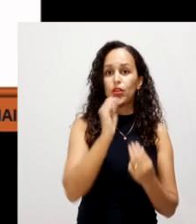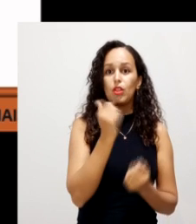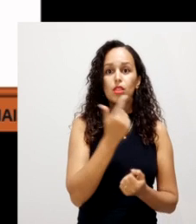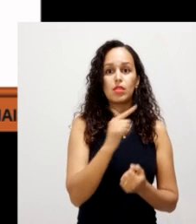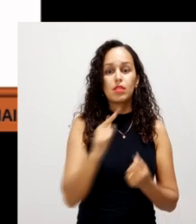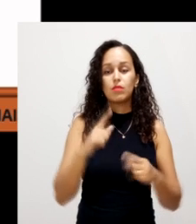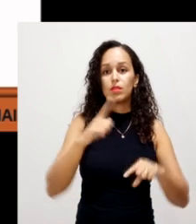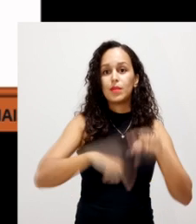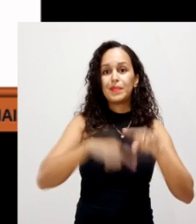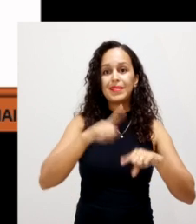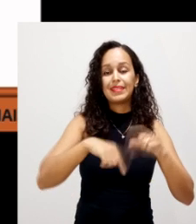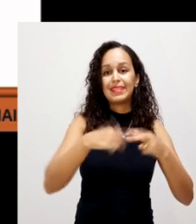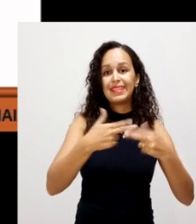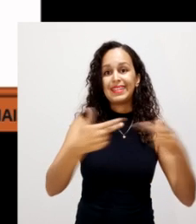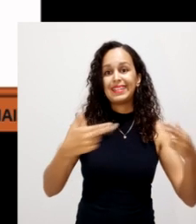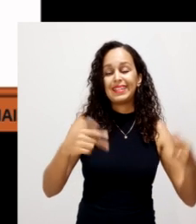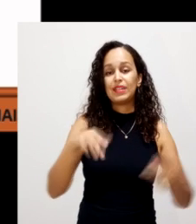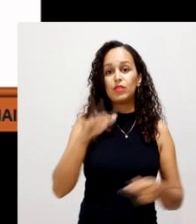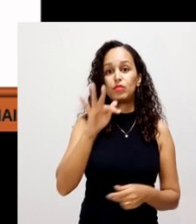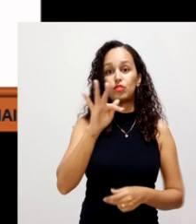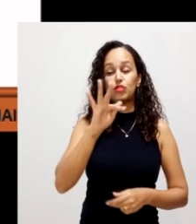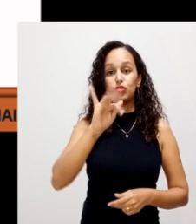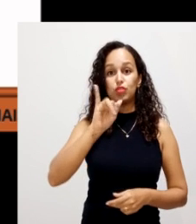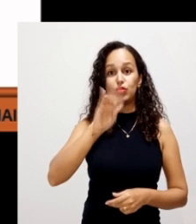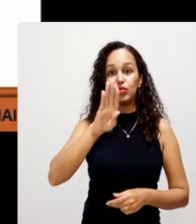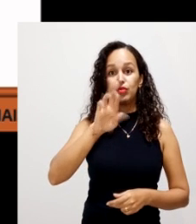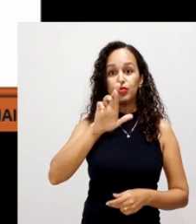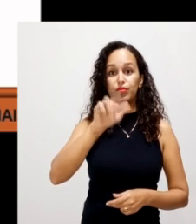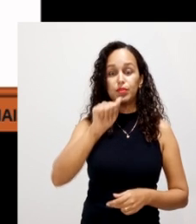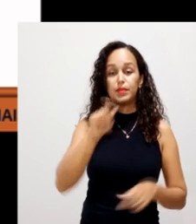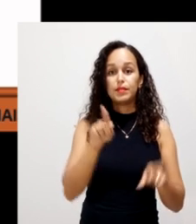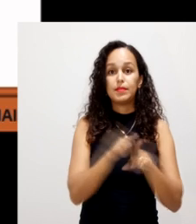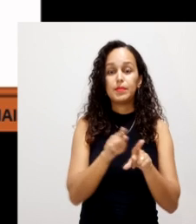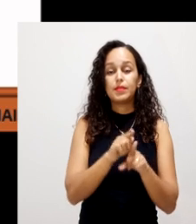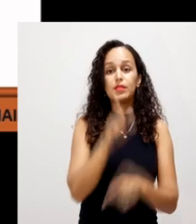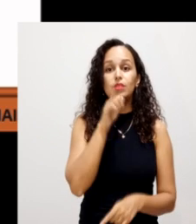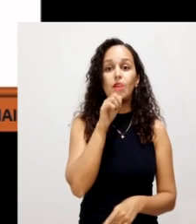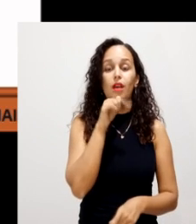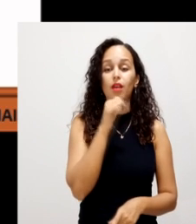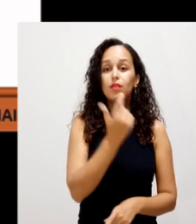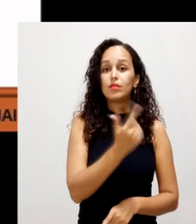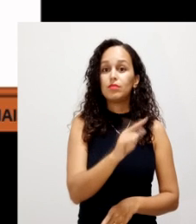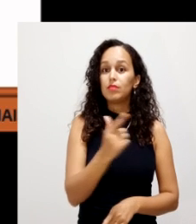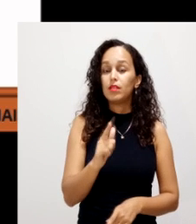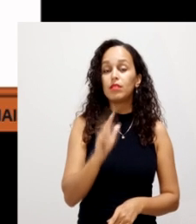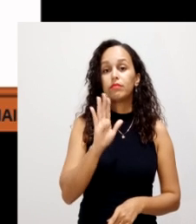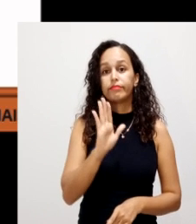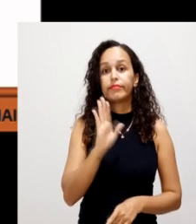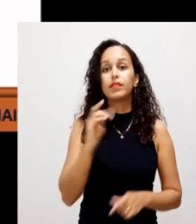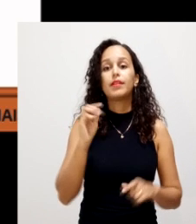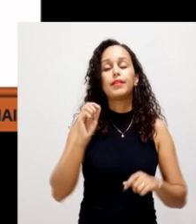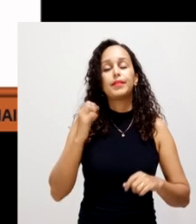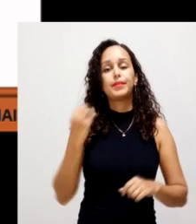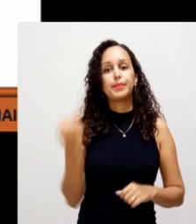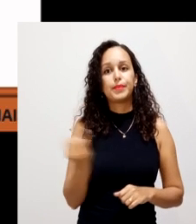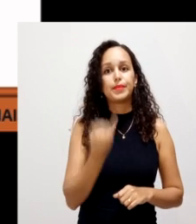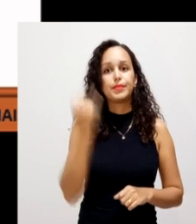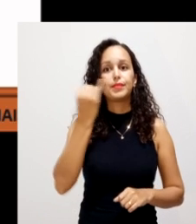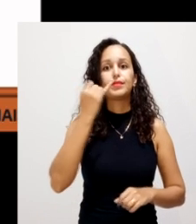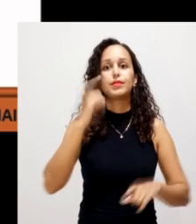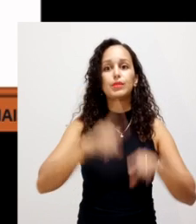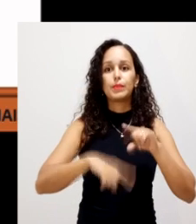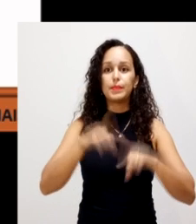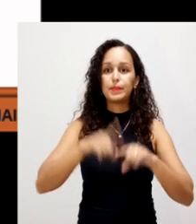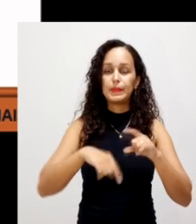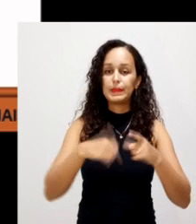de material fibroso e uma quantidade de água. Então, não vai ser a proporção correta. Então, é importante que esse material, ele esteja